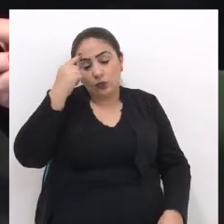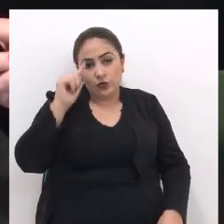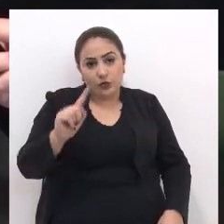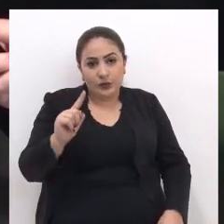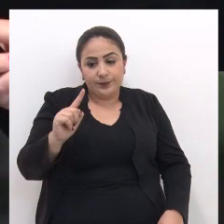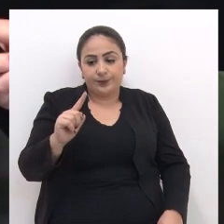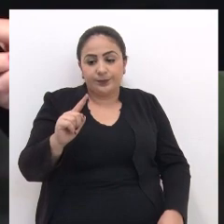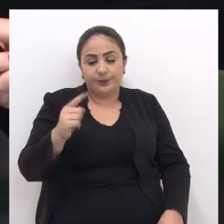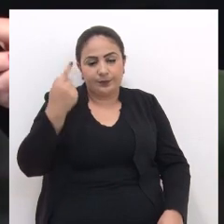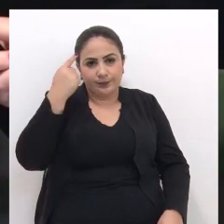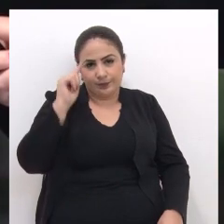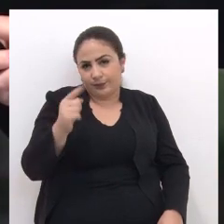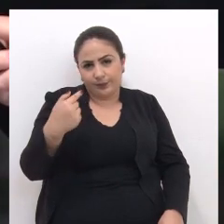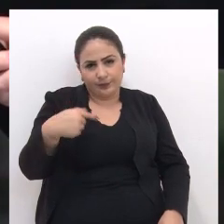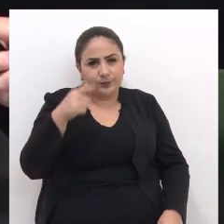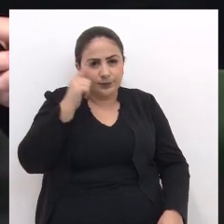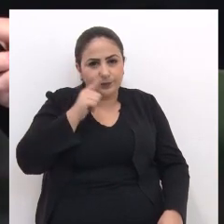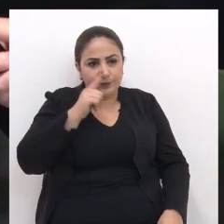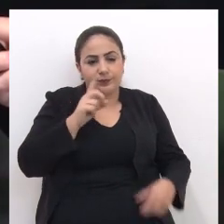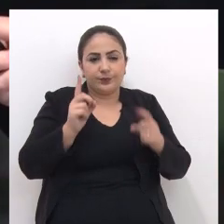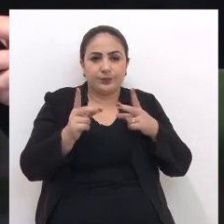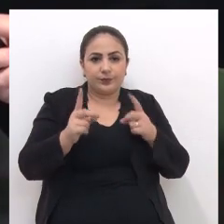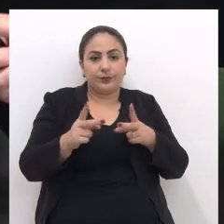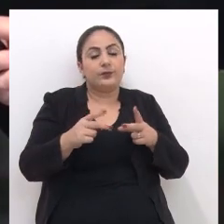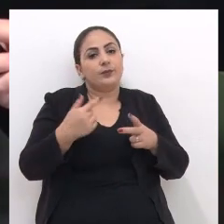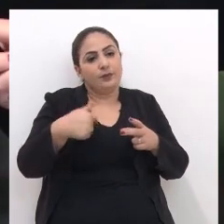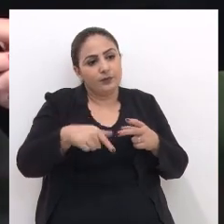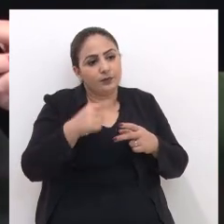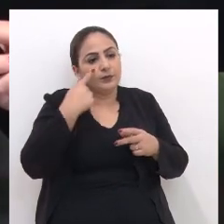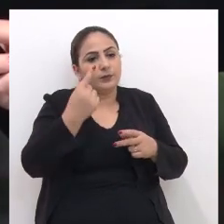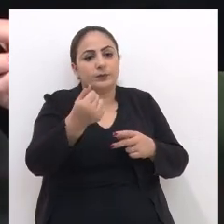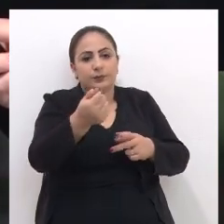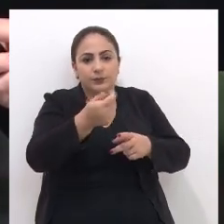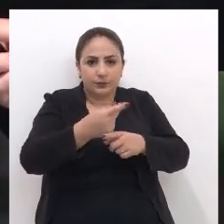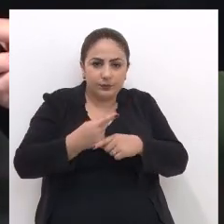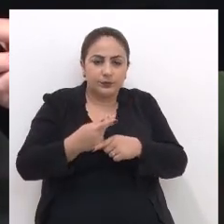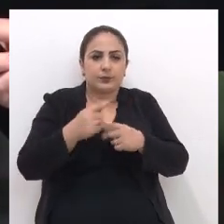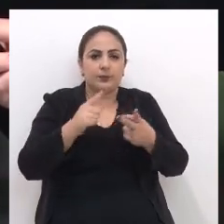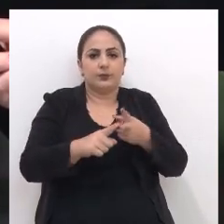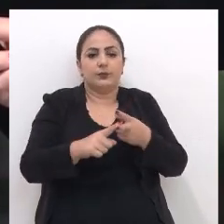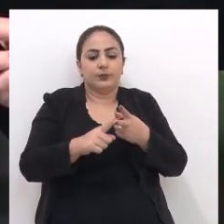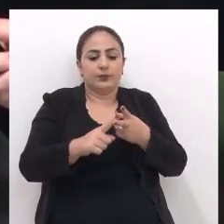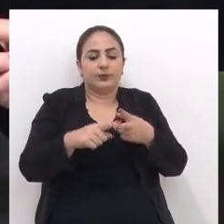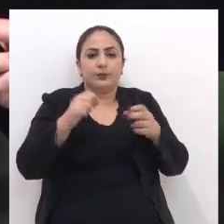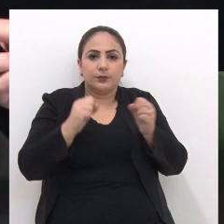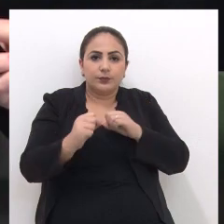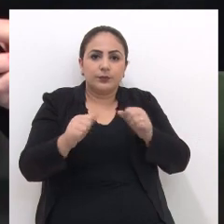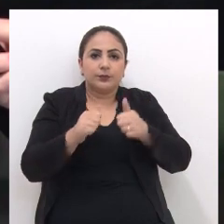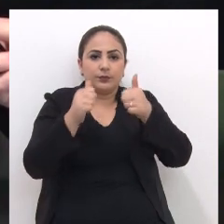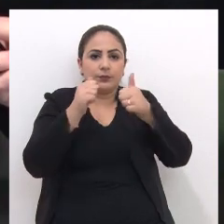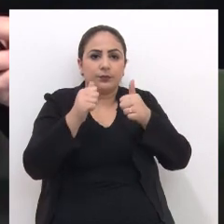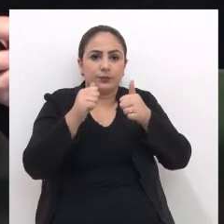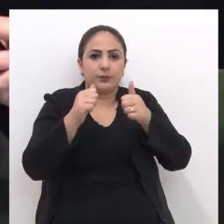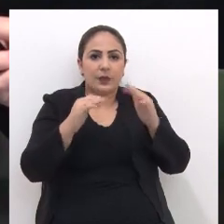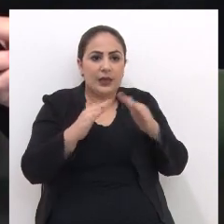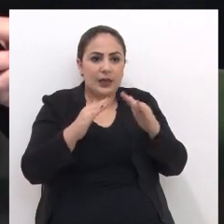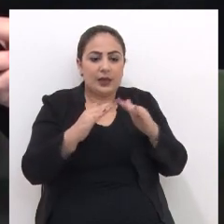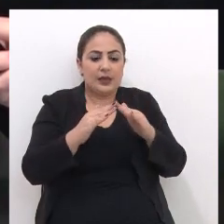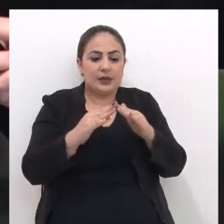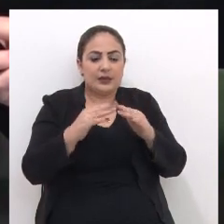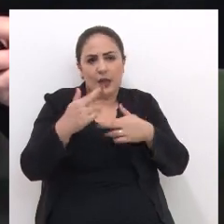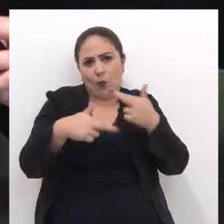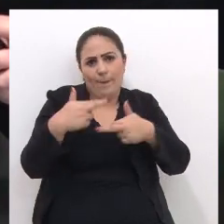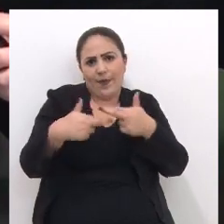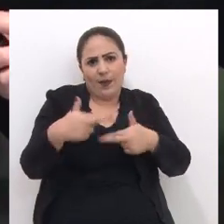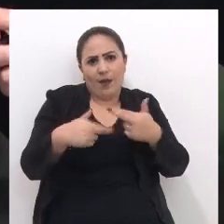Do seu desejo Buscar financiamentos Que possam melhorar O seu imóvel